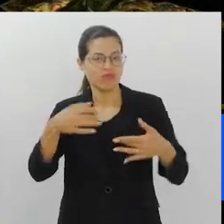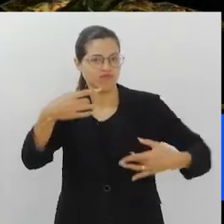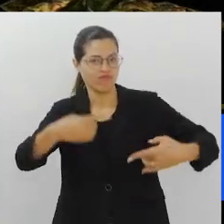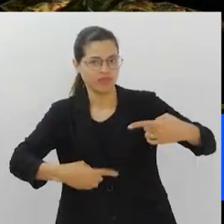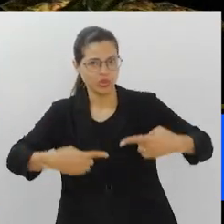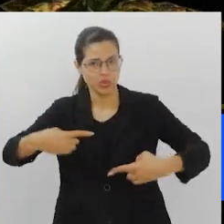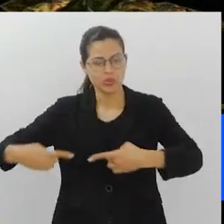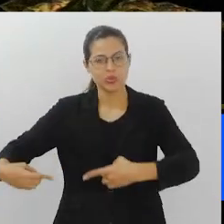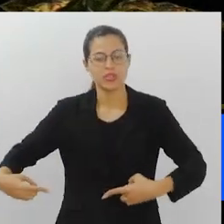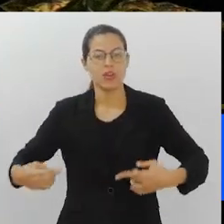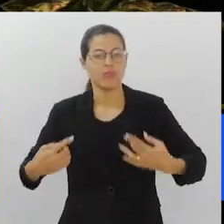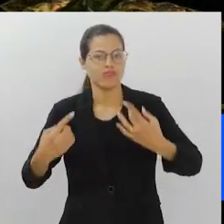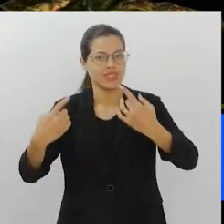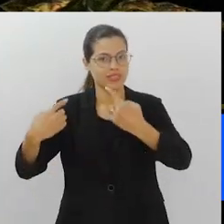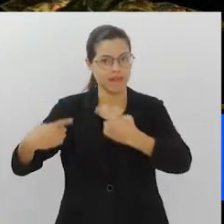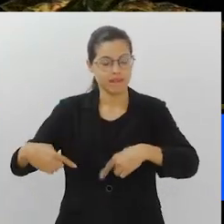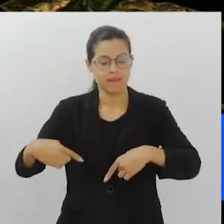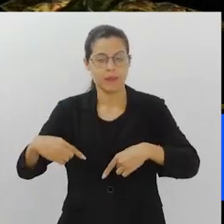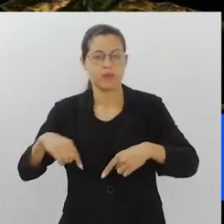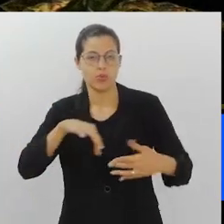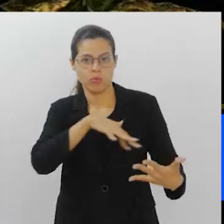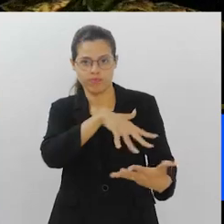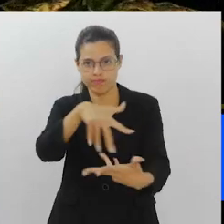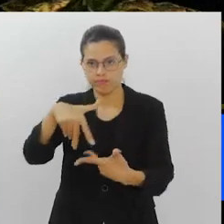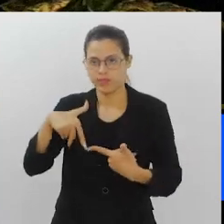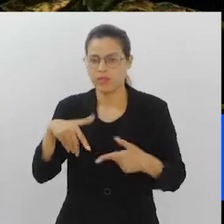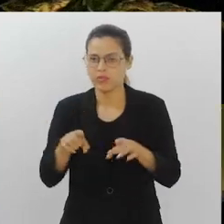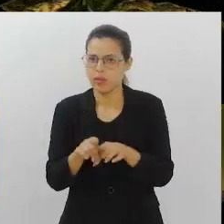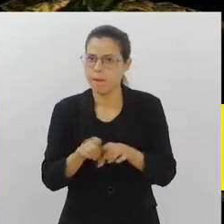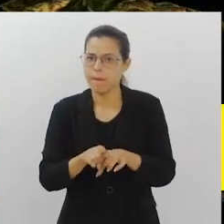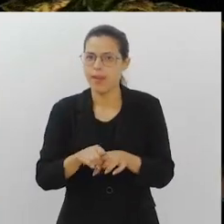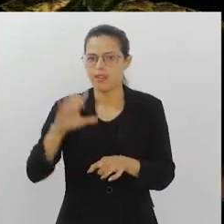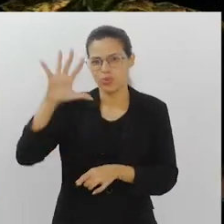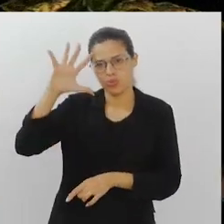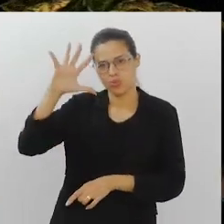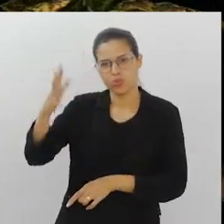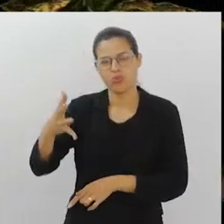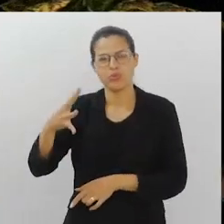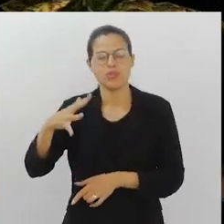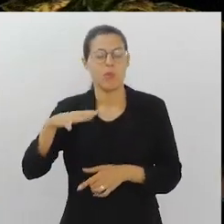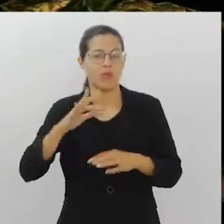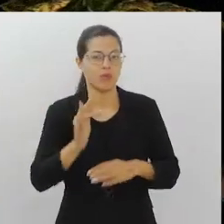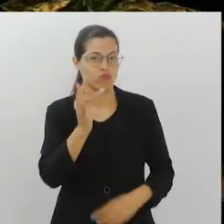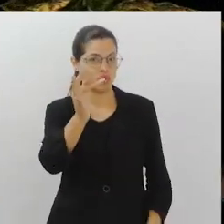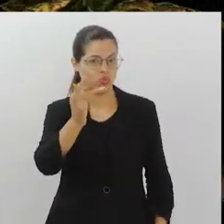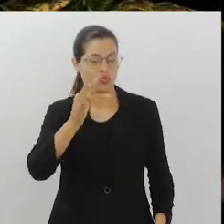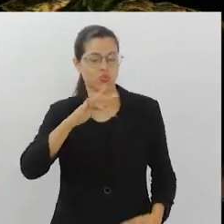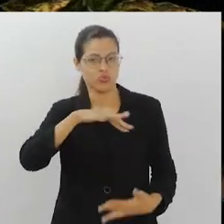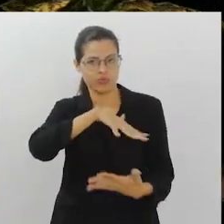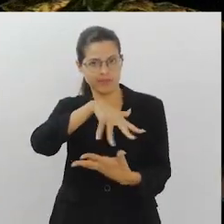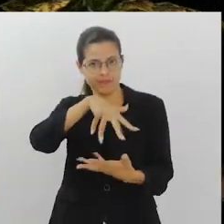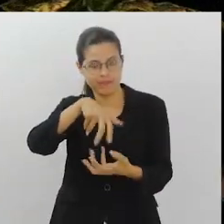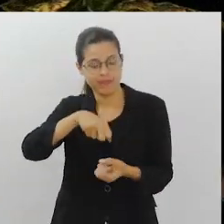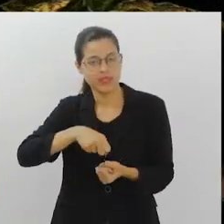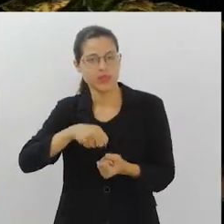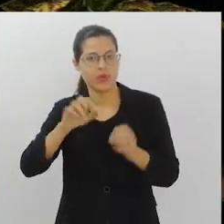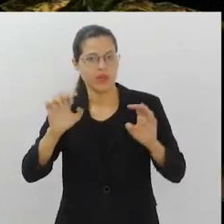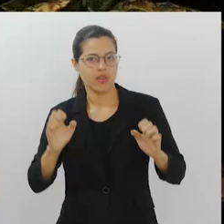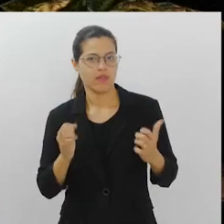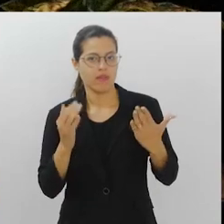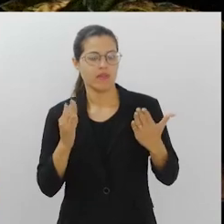discussões sobre desafios globais e as soluções inovadoras para um futuro sustentável. O evento,